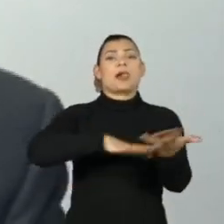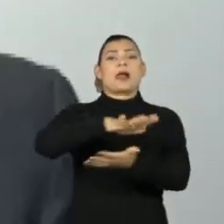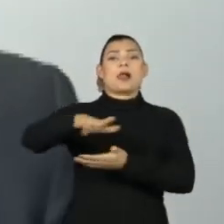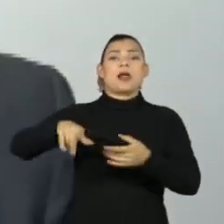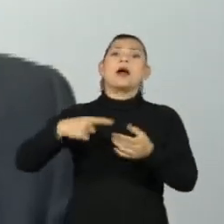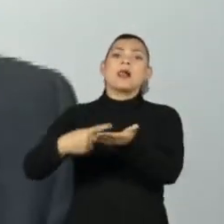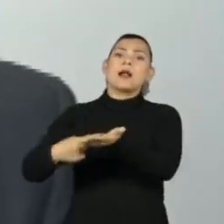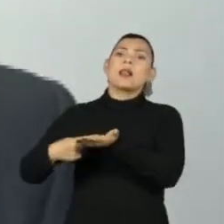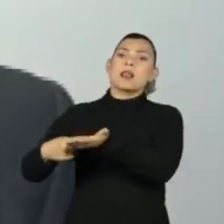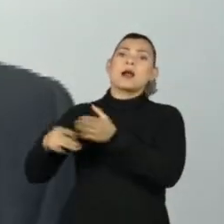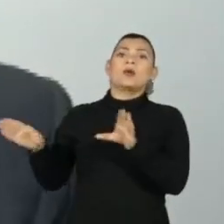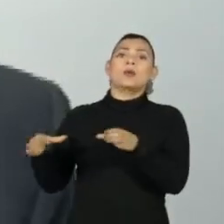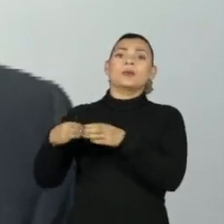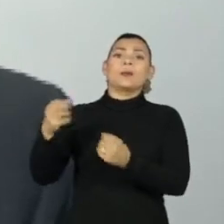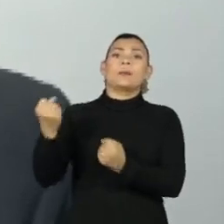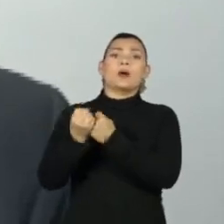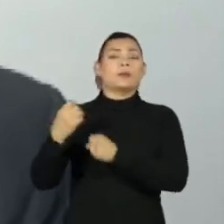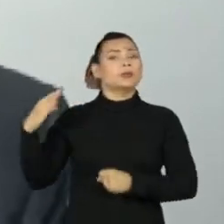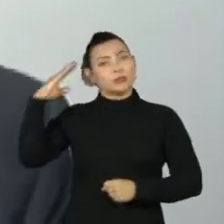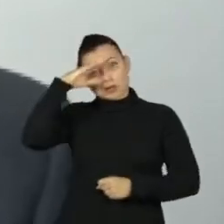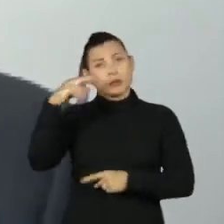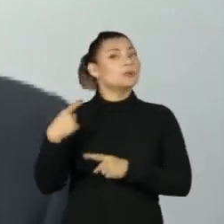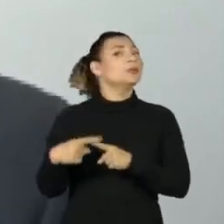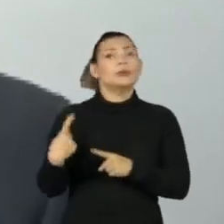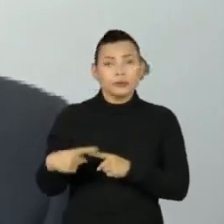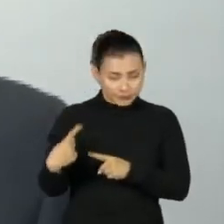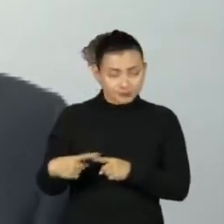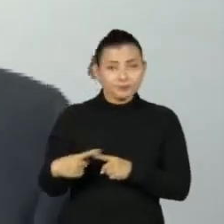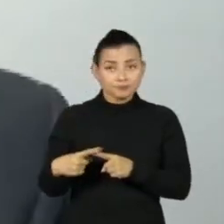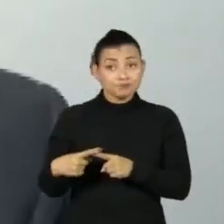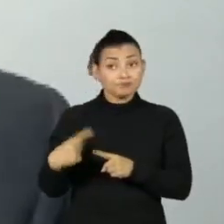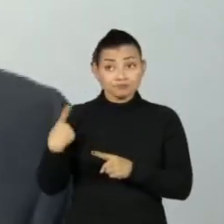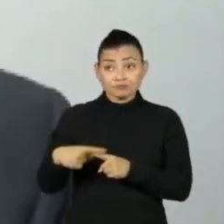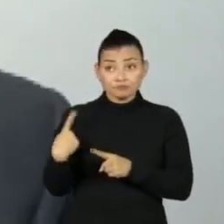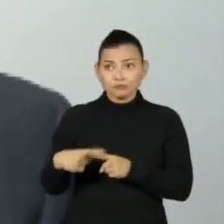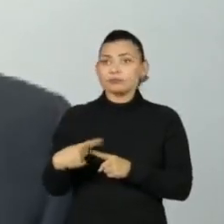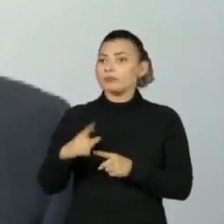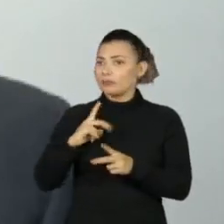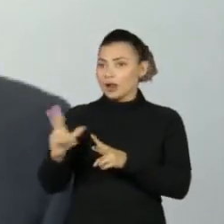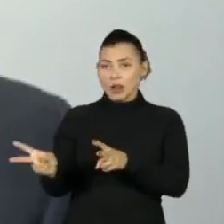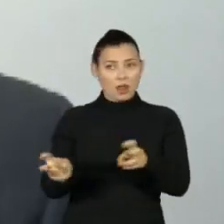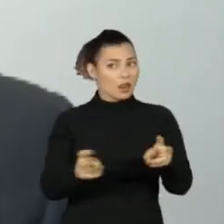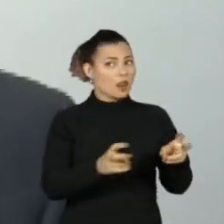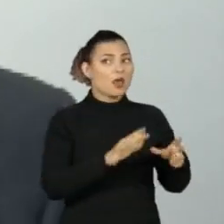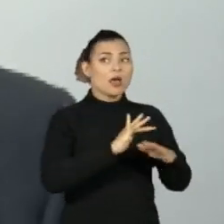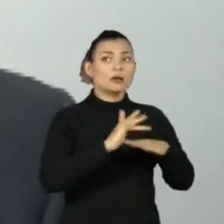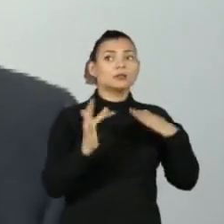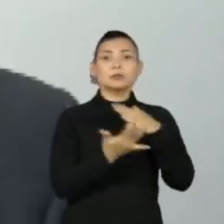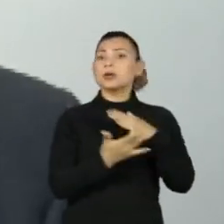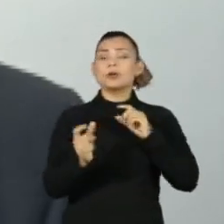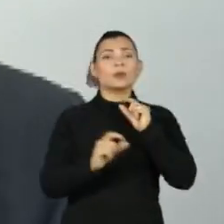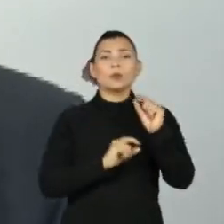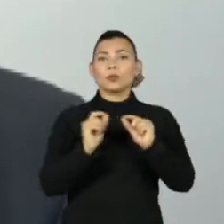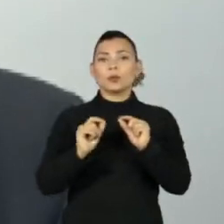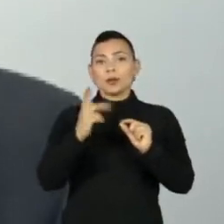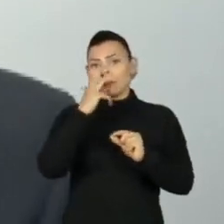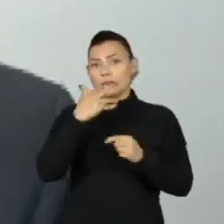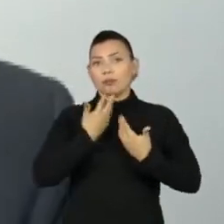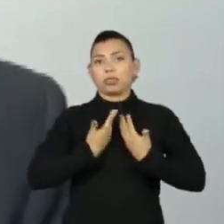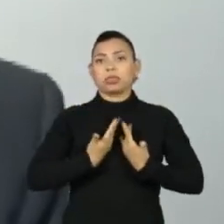bolsonarista para forçá-los, porque também há uma percepção nas redes sociais de um certo